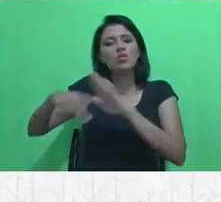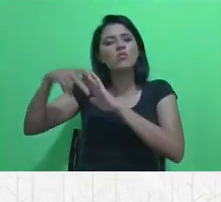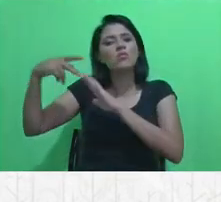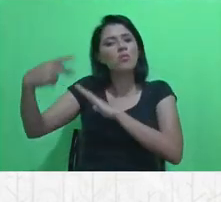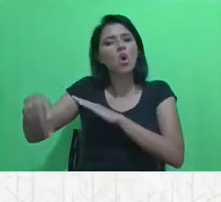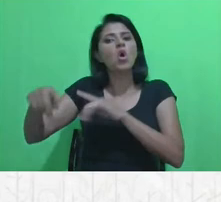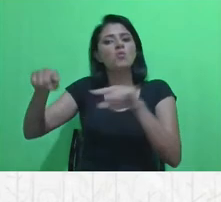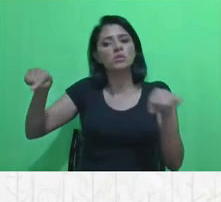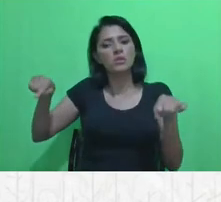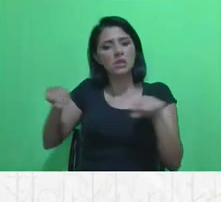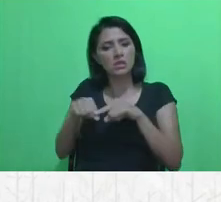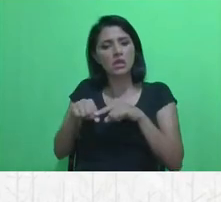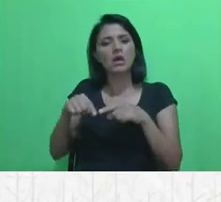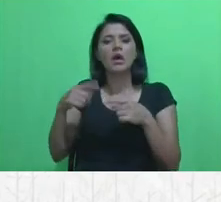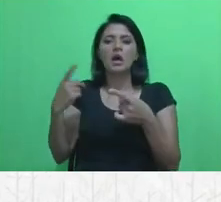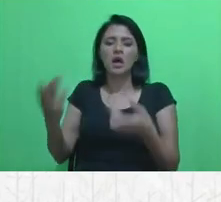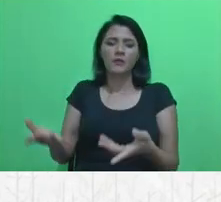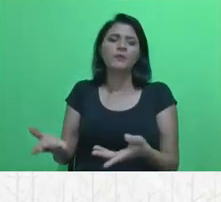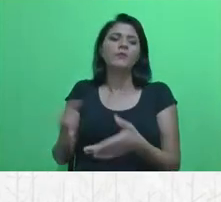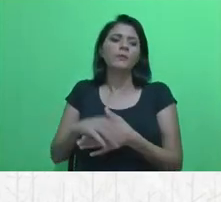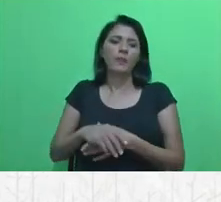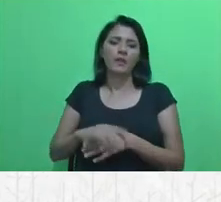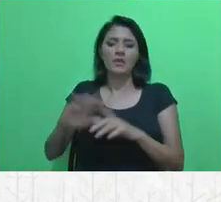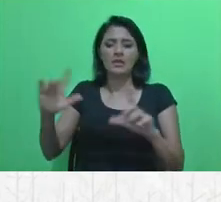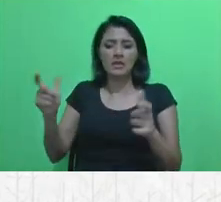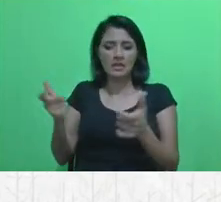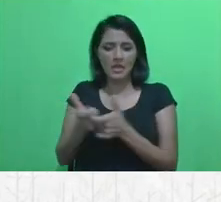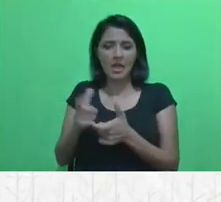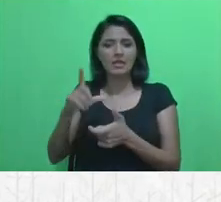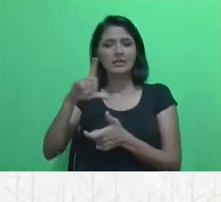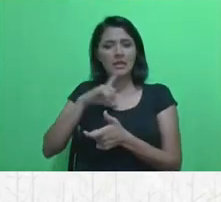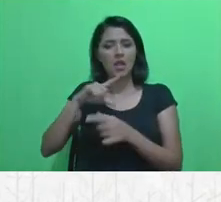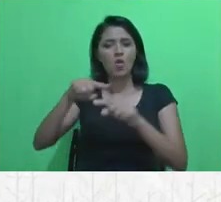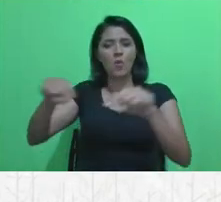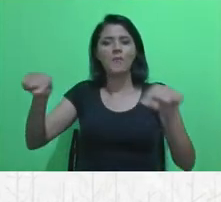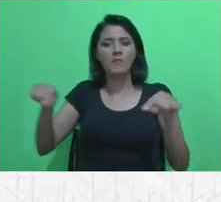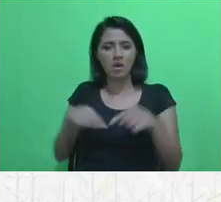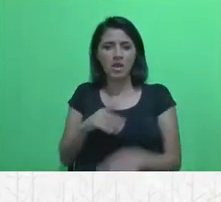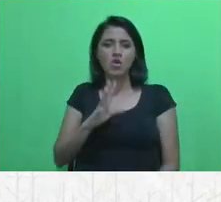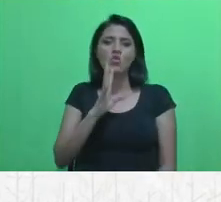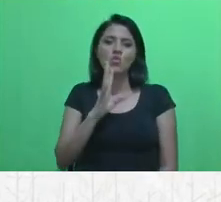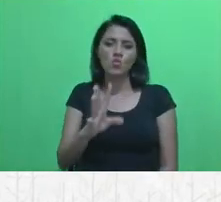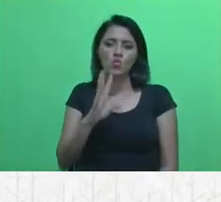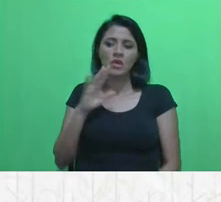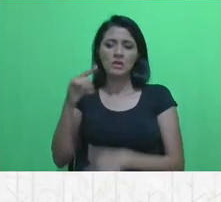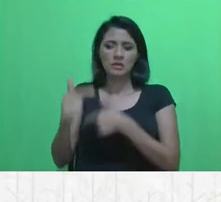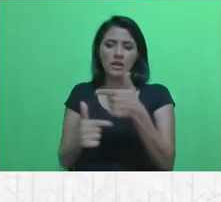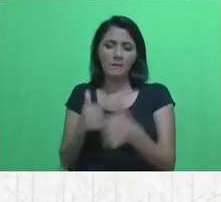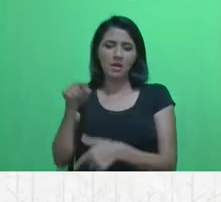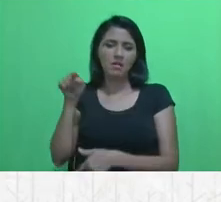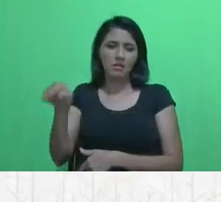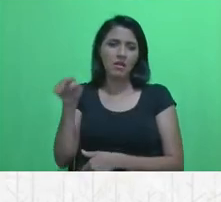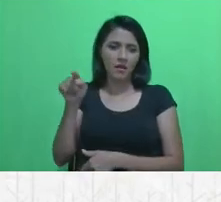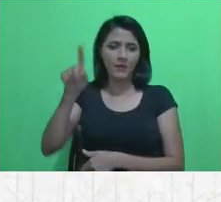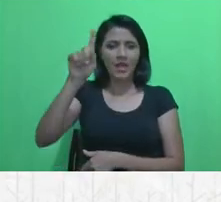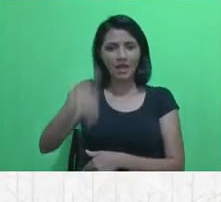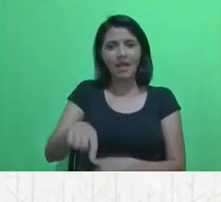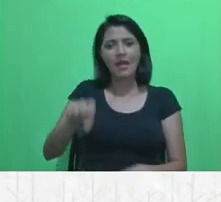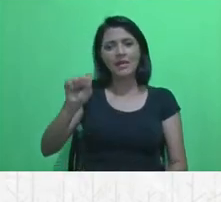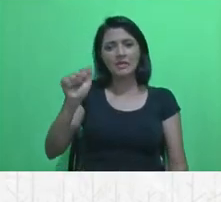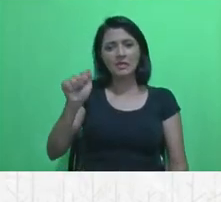como o território é segregado, né, tem uma área lá que a professora Liza conhece, que ela trabalha muito na gente, que é a Santa Luzia,